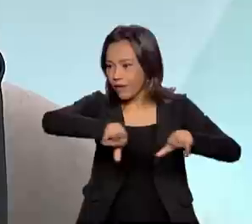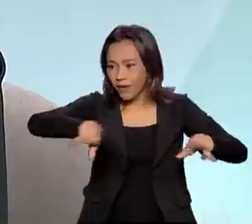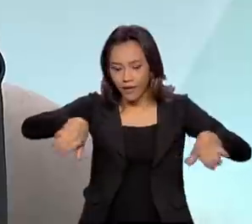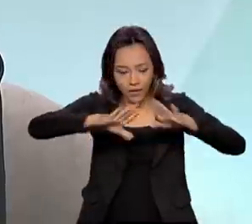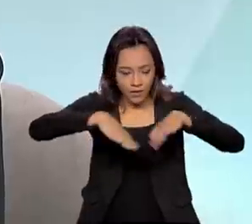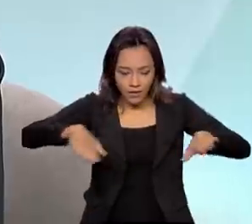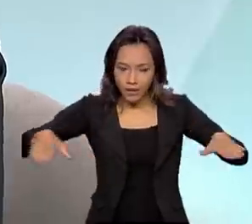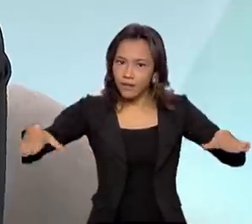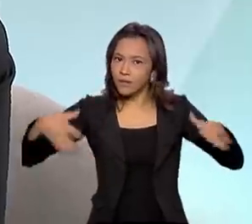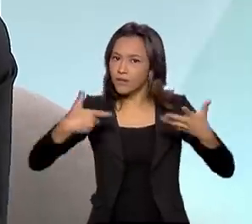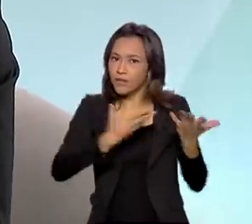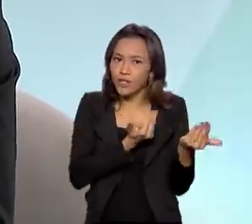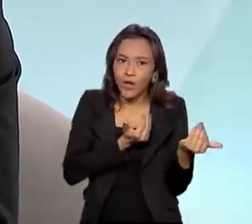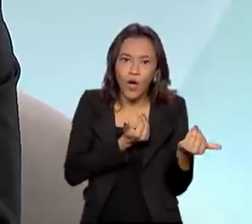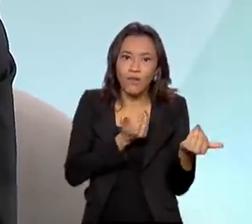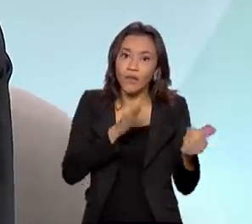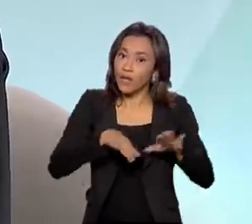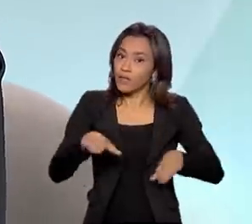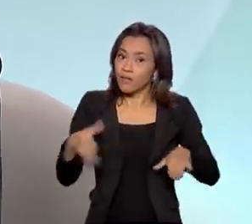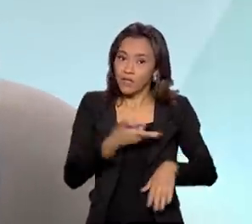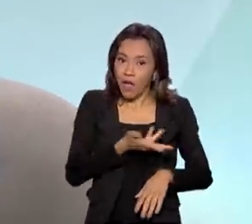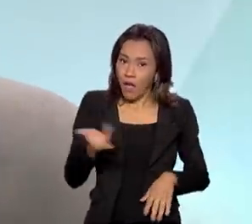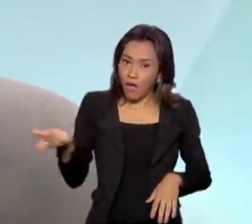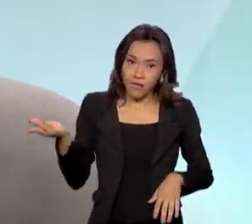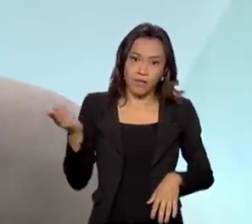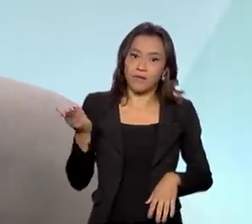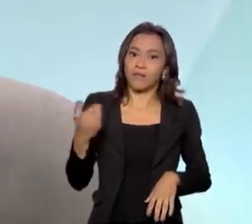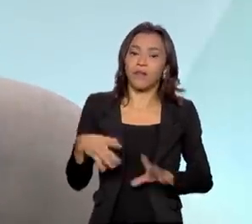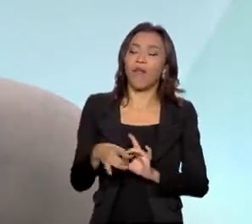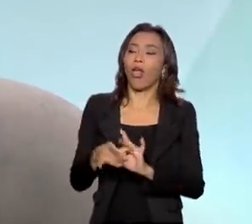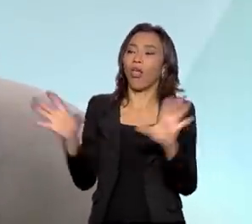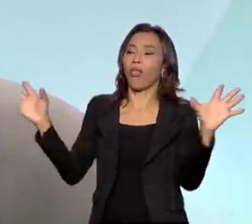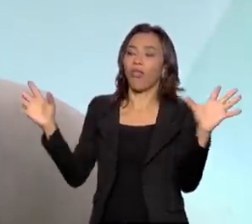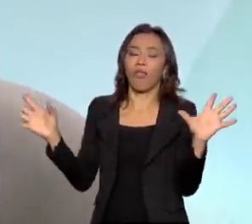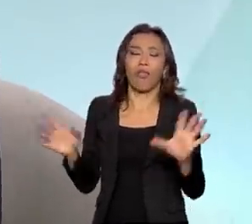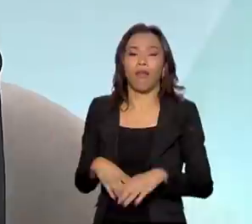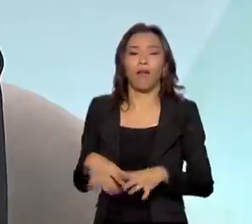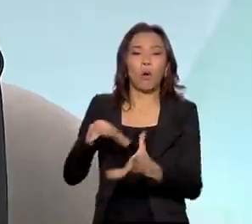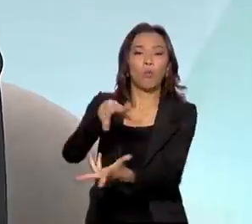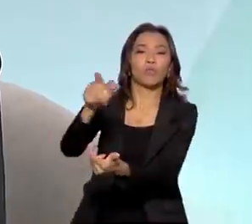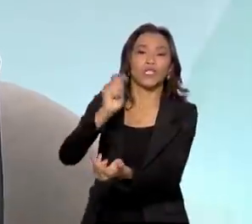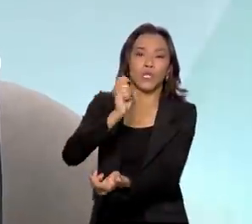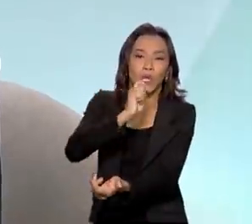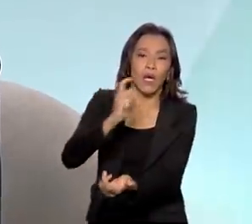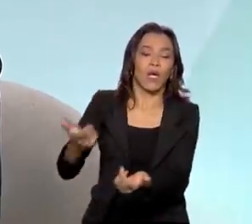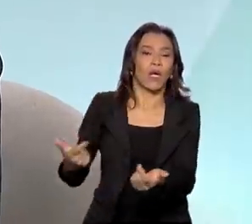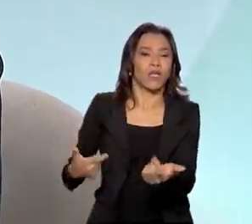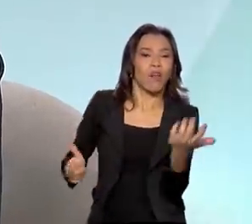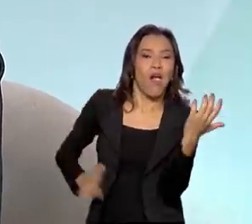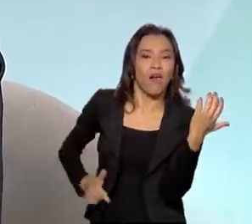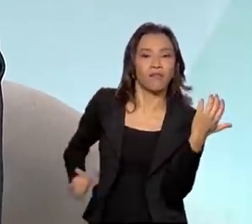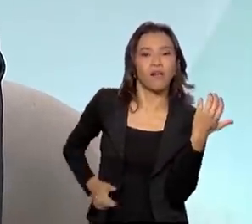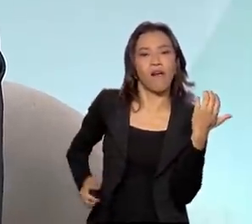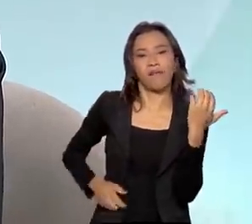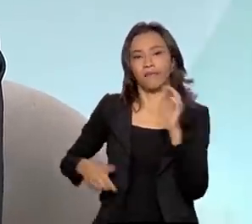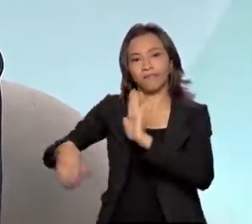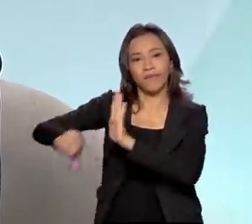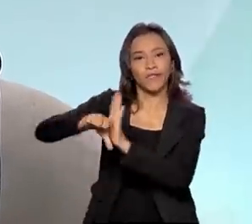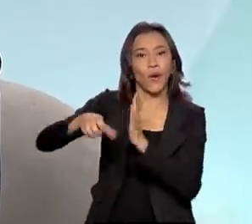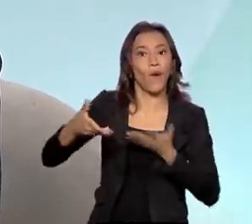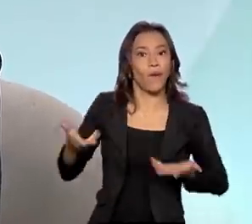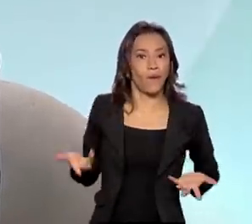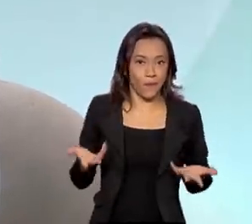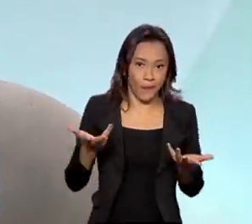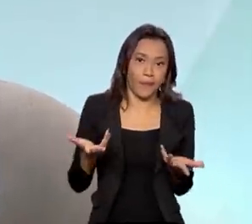crianças e jovens que muitas vezes estão ali à mercê do mundo das drogas, do crime organizado. Então, é um caminho muito